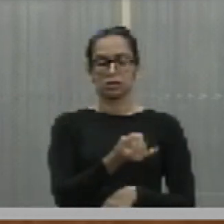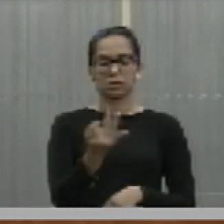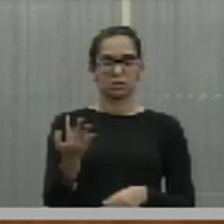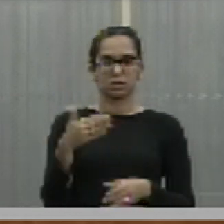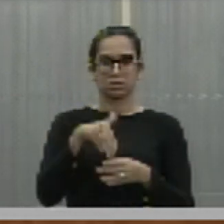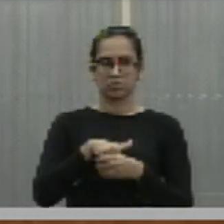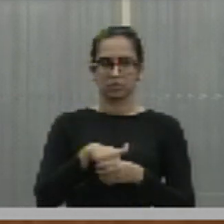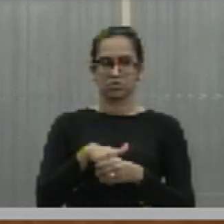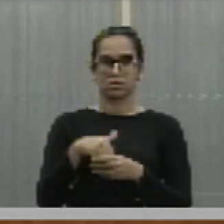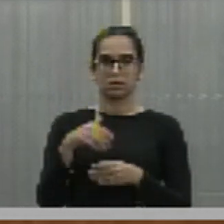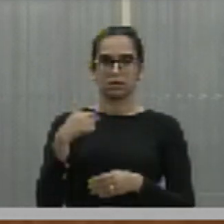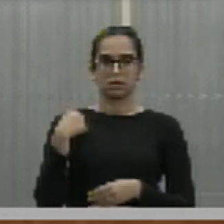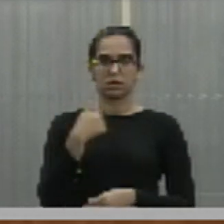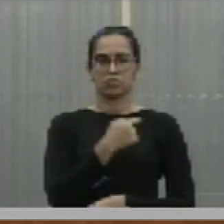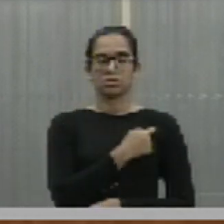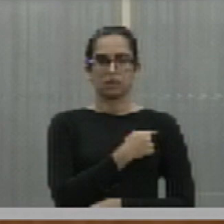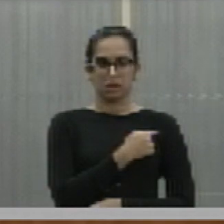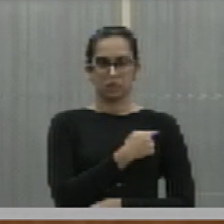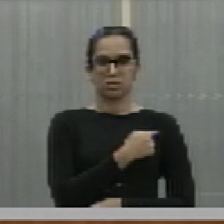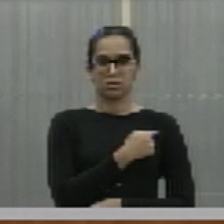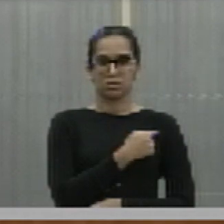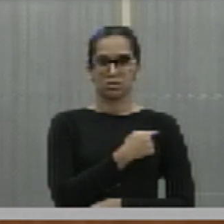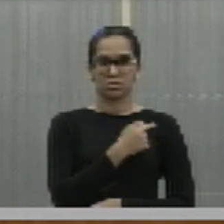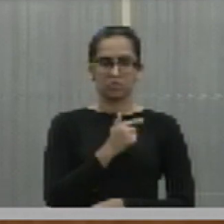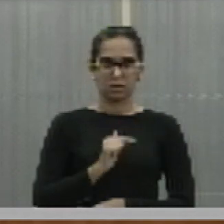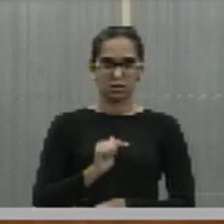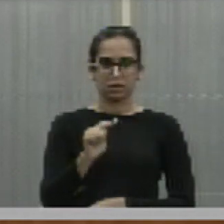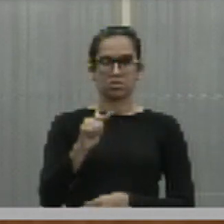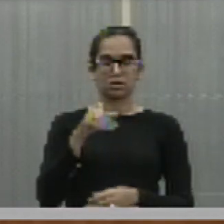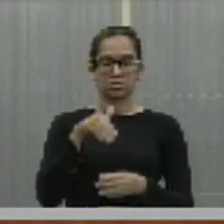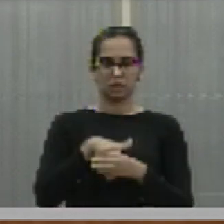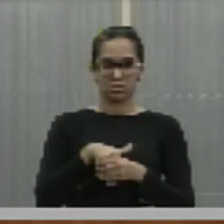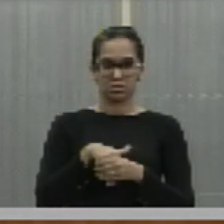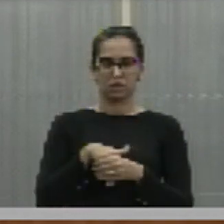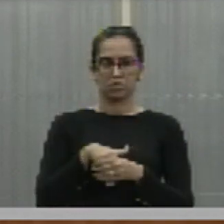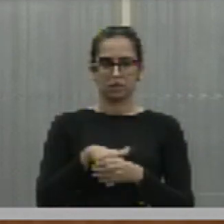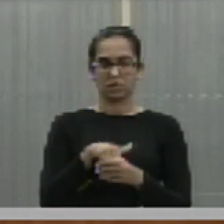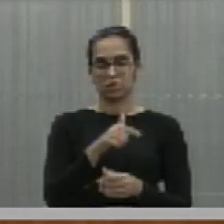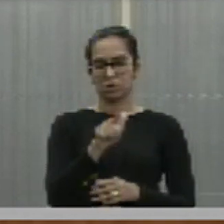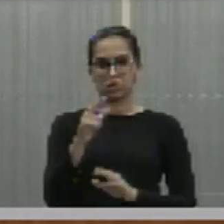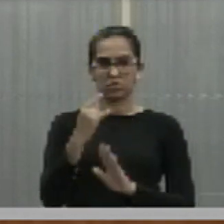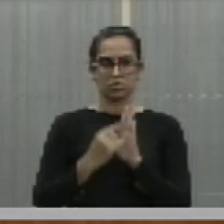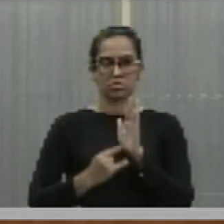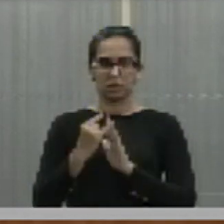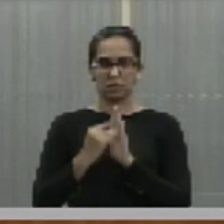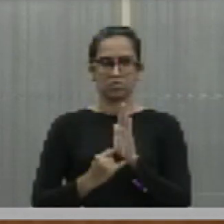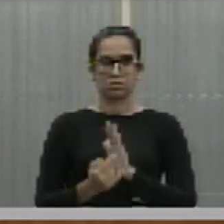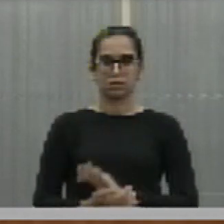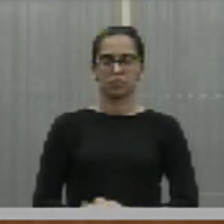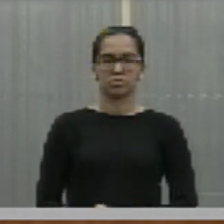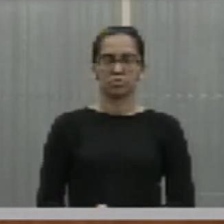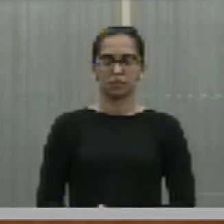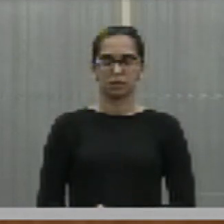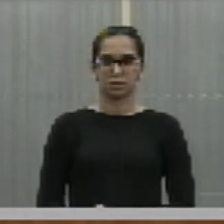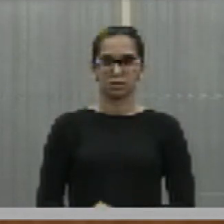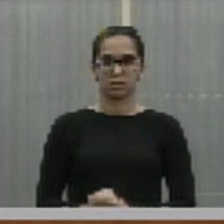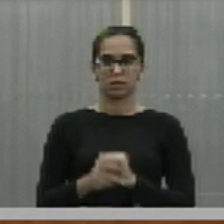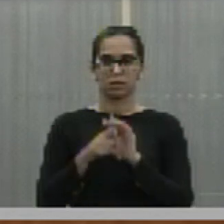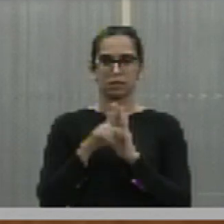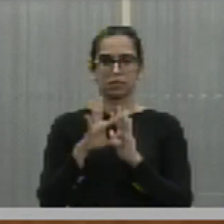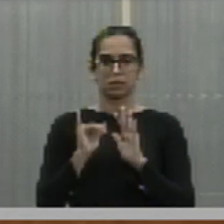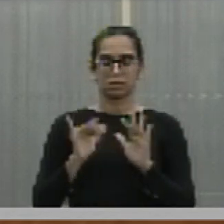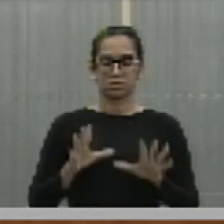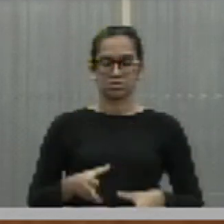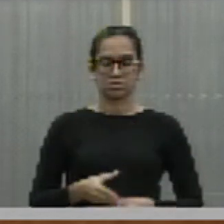à apuração. Enquanto isso, nós vamos colocando em votação as outras matérias. Projeto de lei